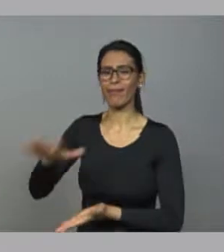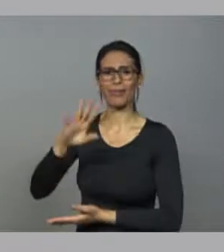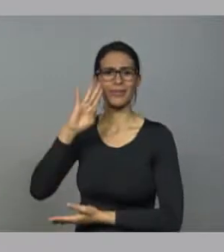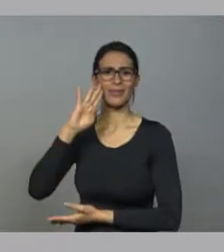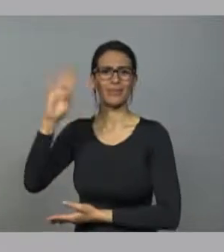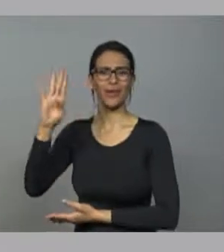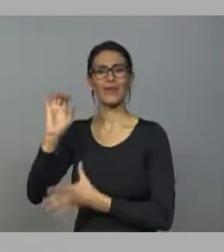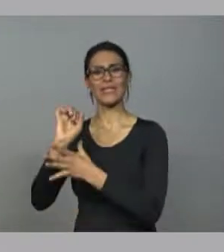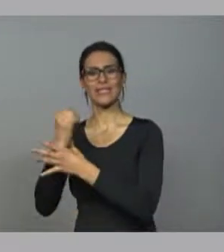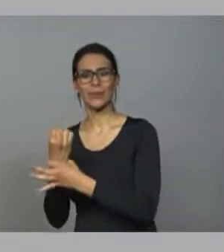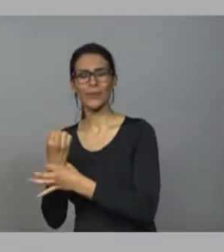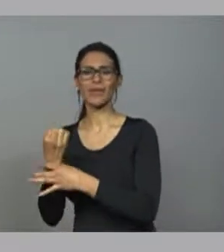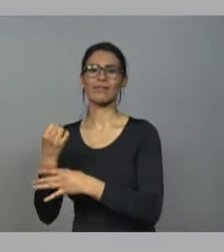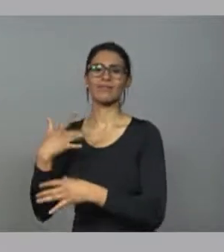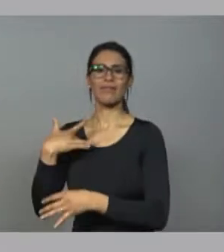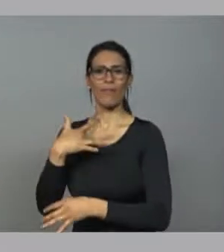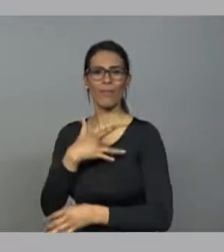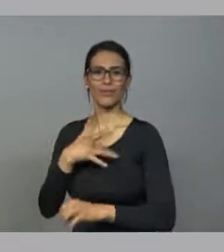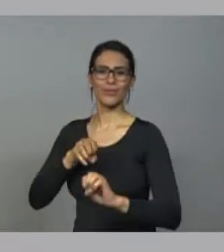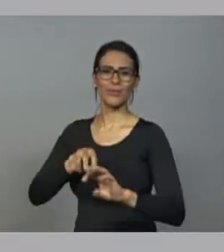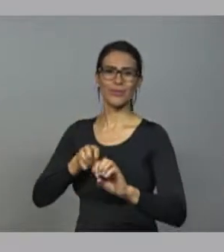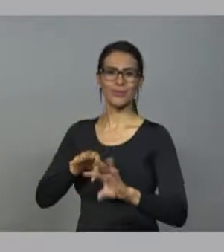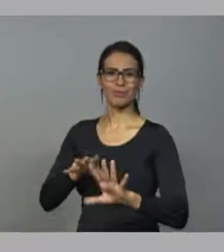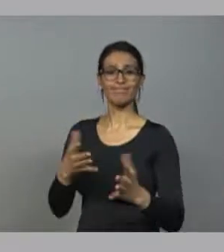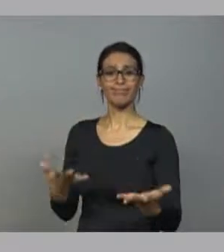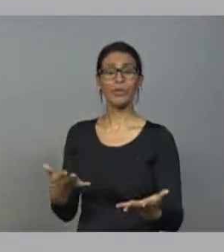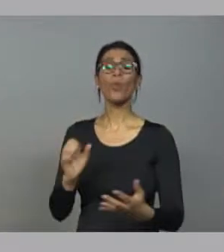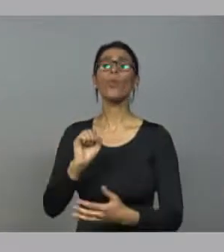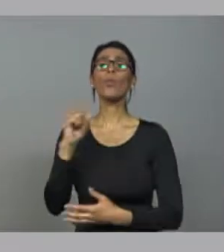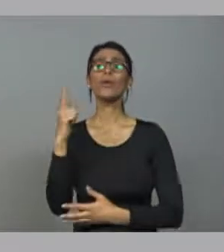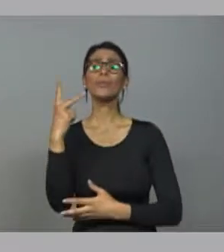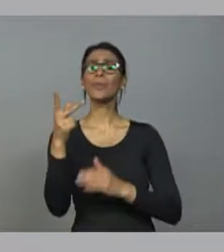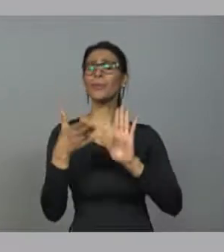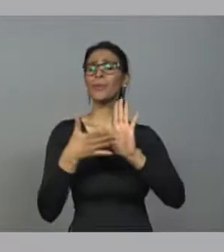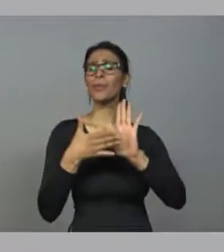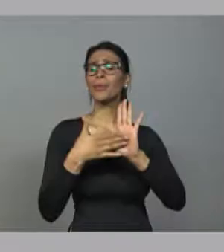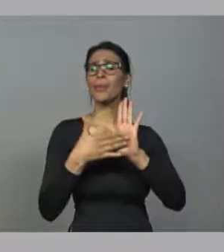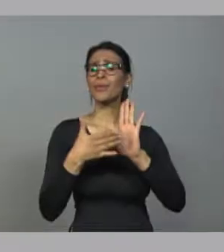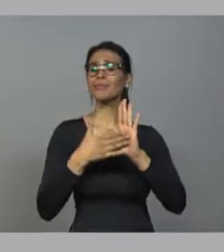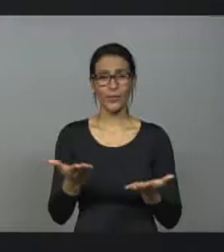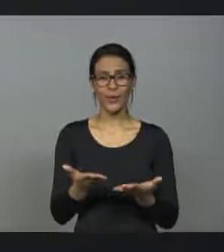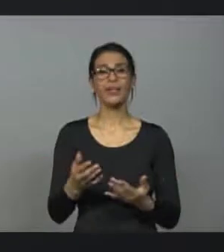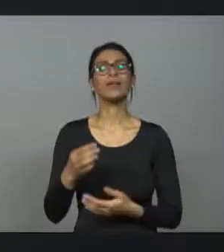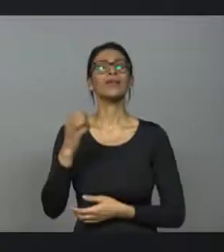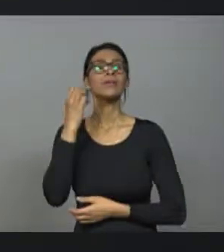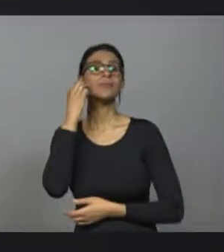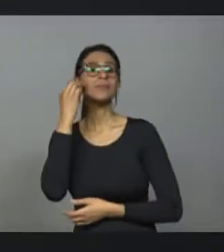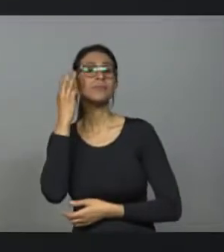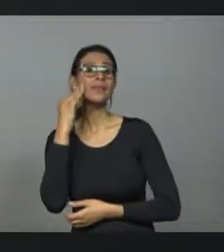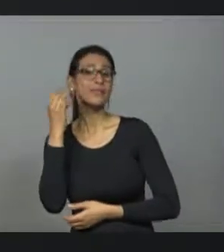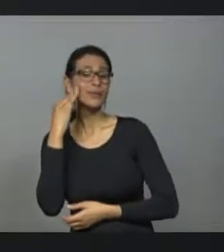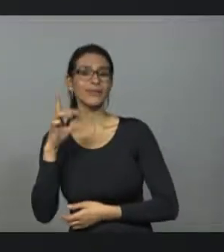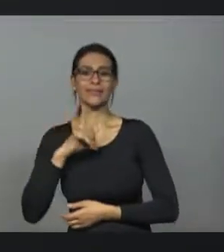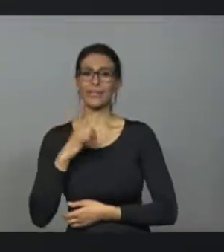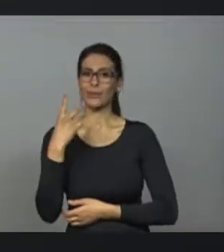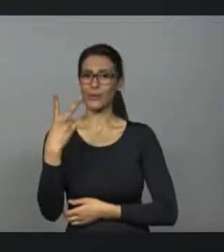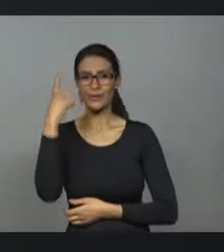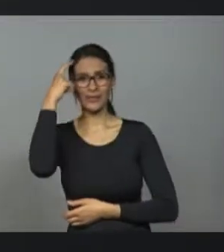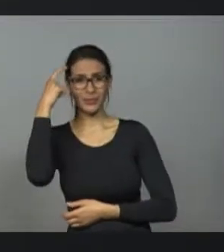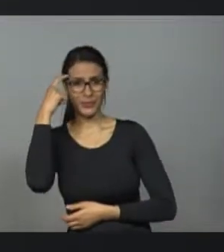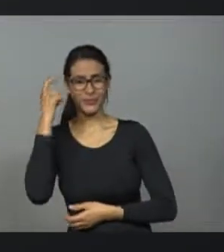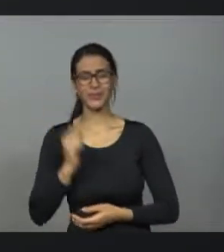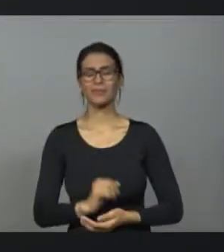saúde e educação. Qual a sua proposta para solucionar esse problema? Eu ainda muito jovem,